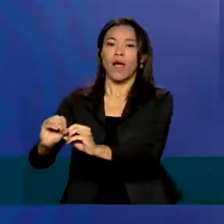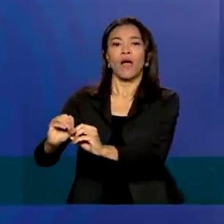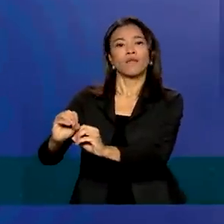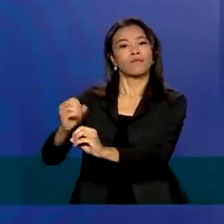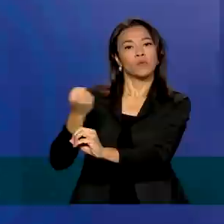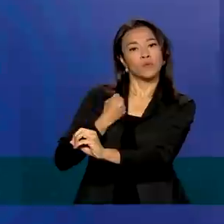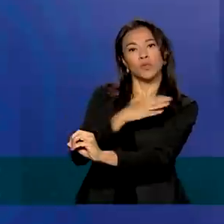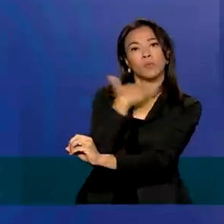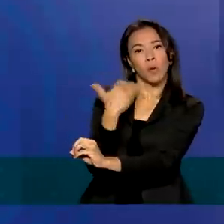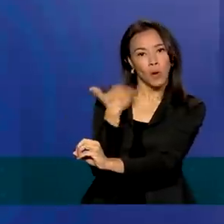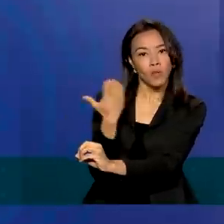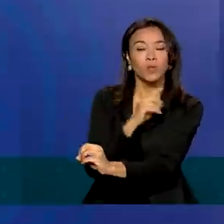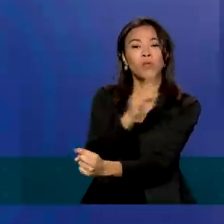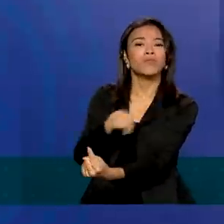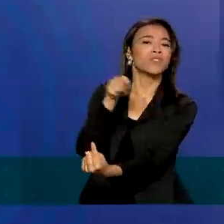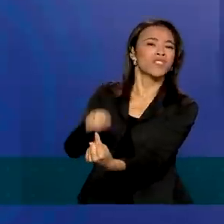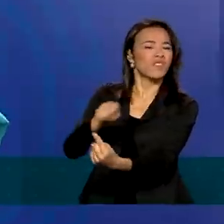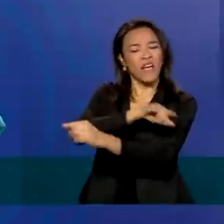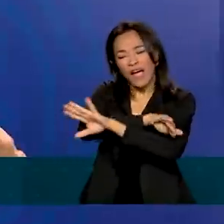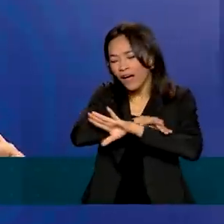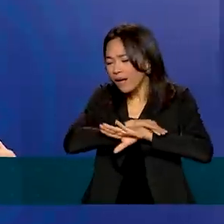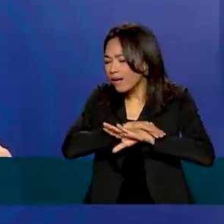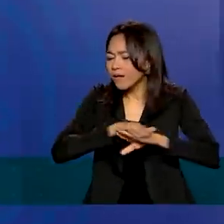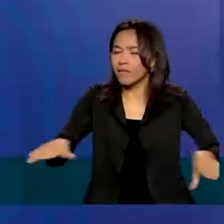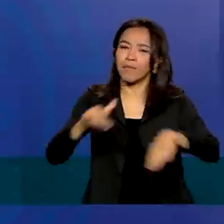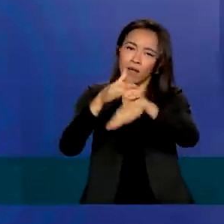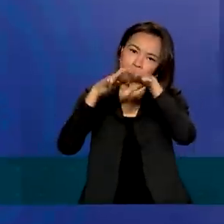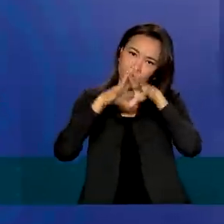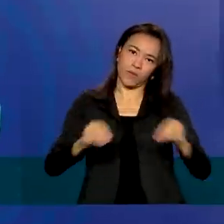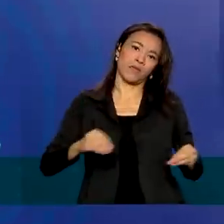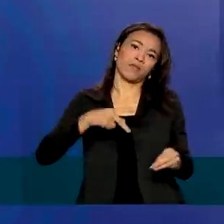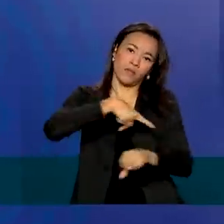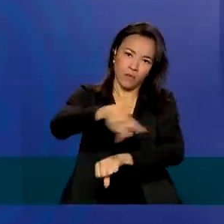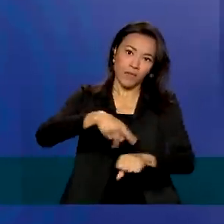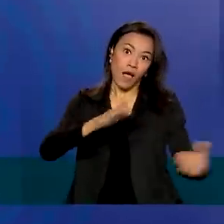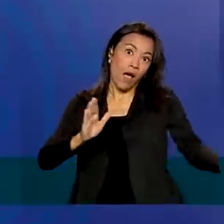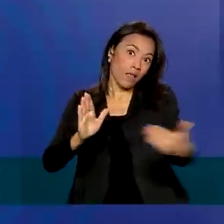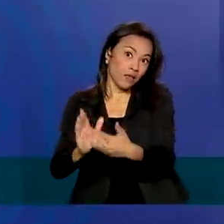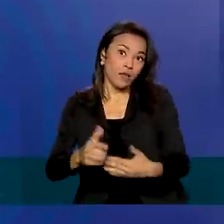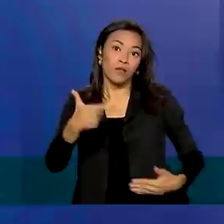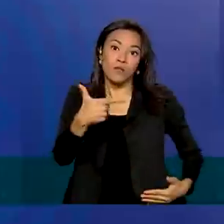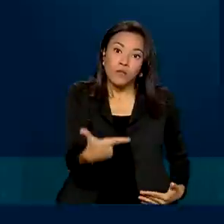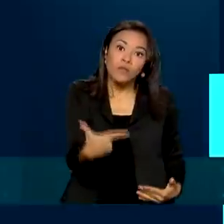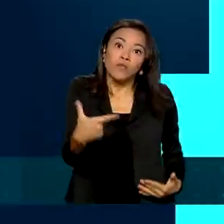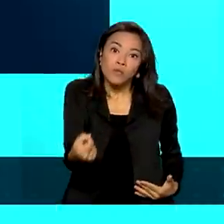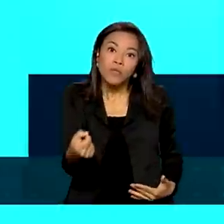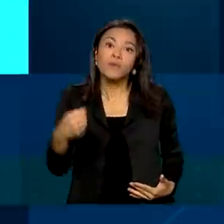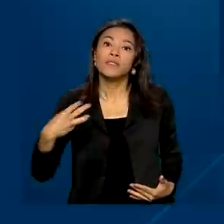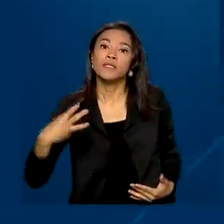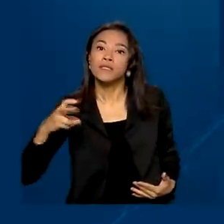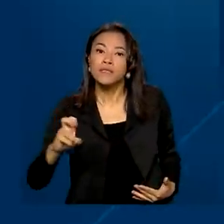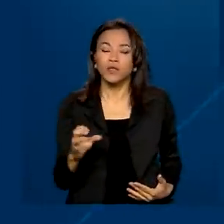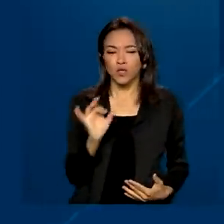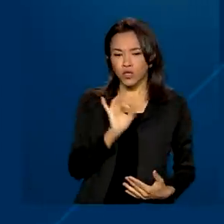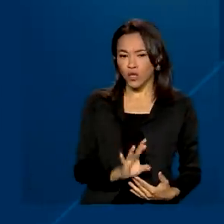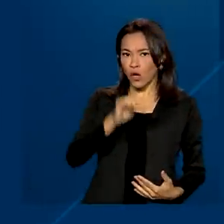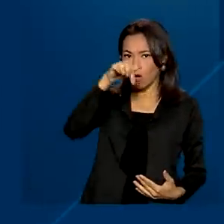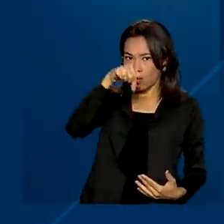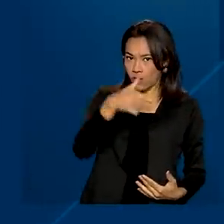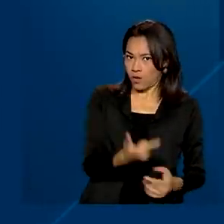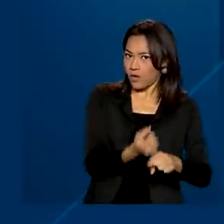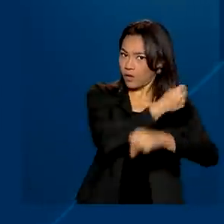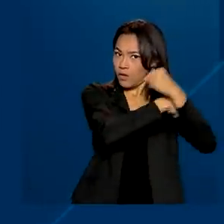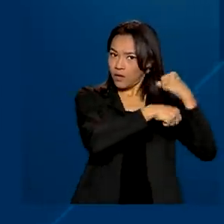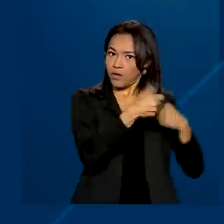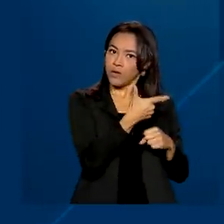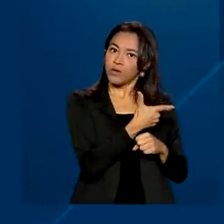O objetivo final é eliminar totalmente a malária do país até 2035. Só em 2020, o governo federal